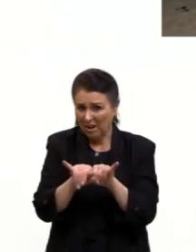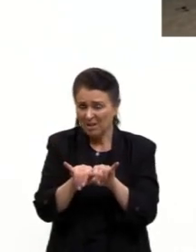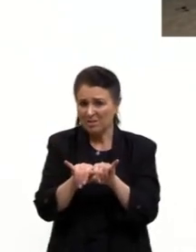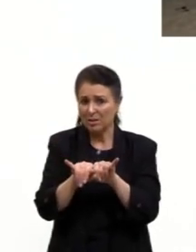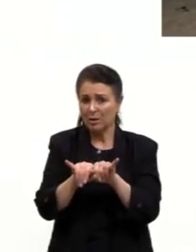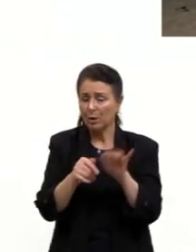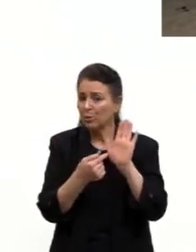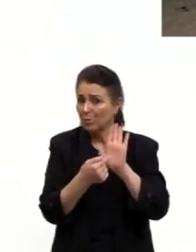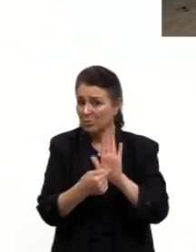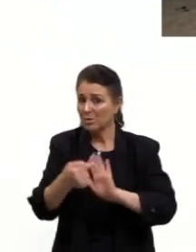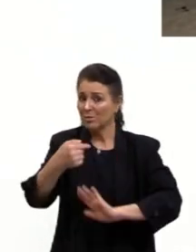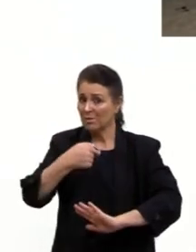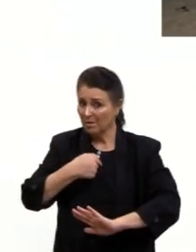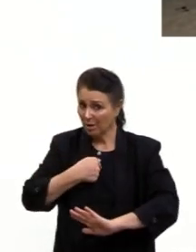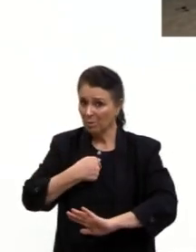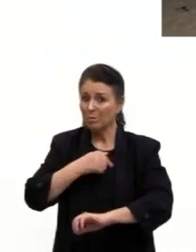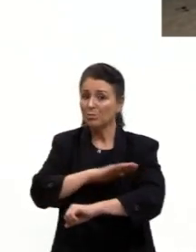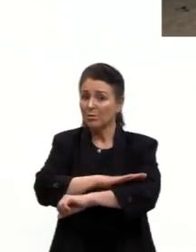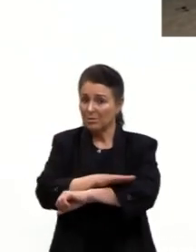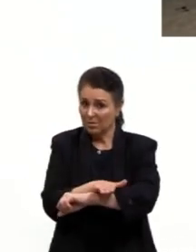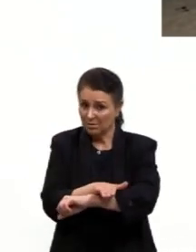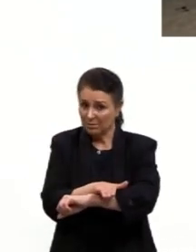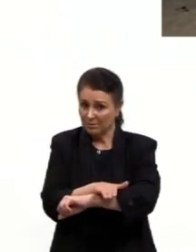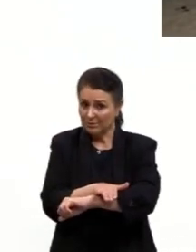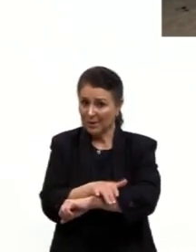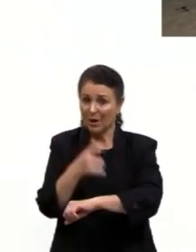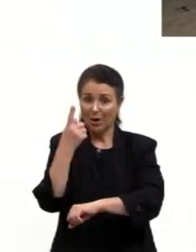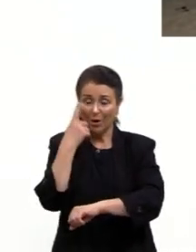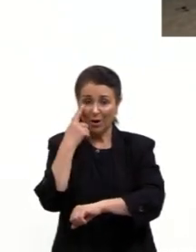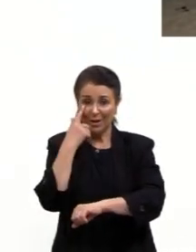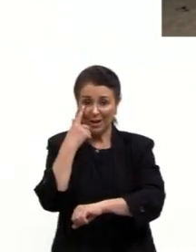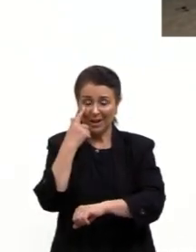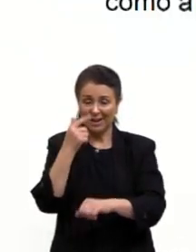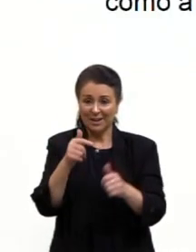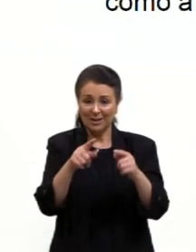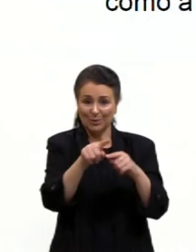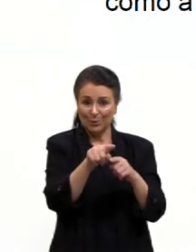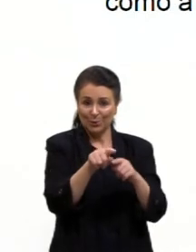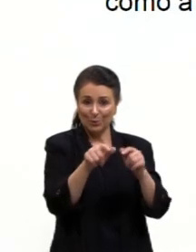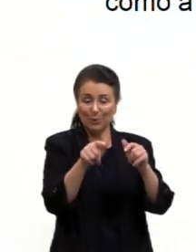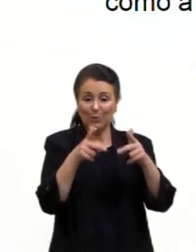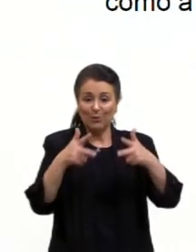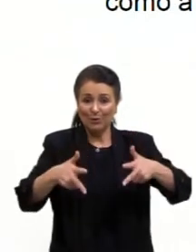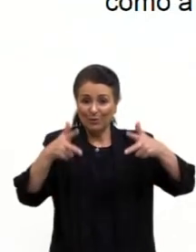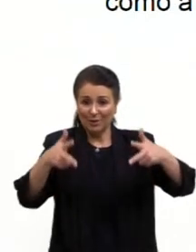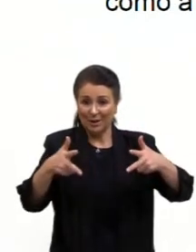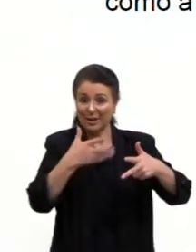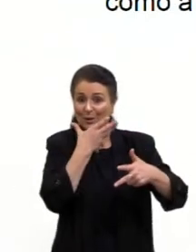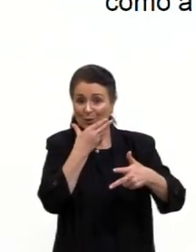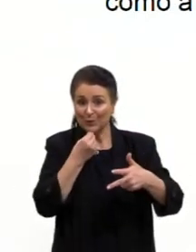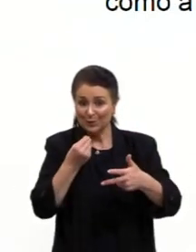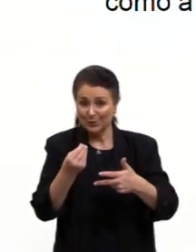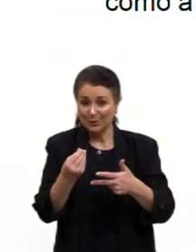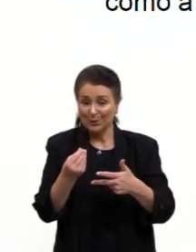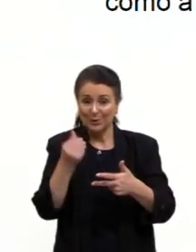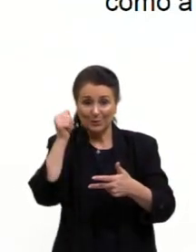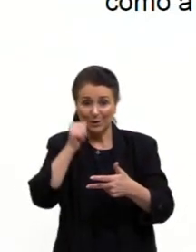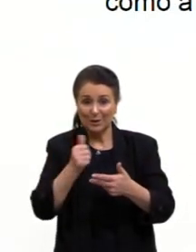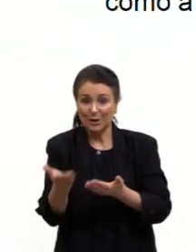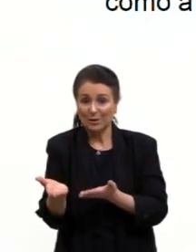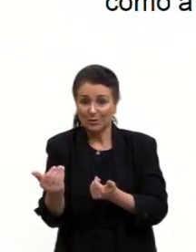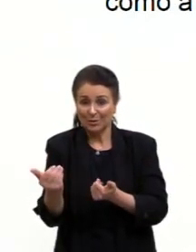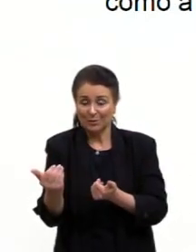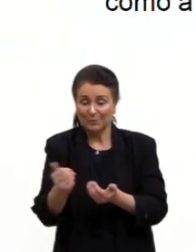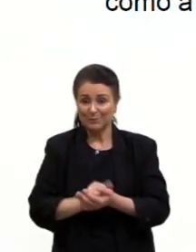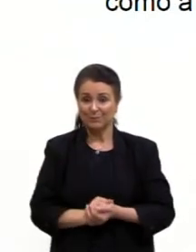racismo cultural. E aqui a gente tem algumas fotos de baile funk também. Trazer aqui uma questão do Enem 2013.